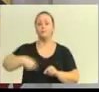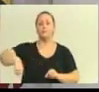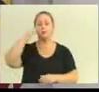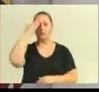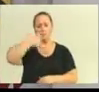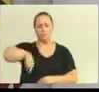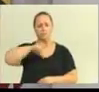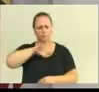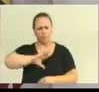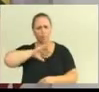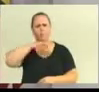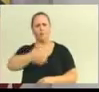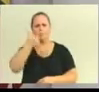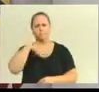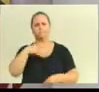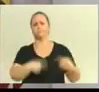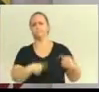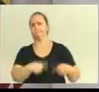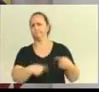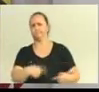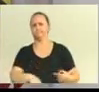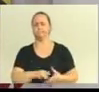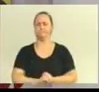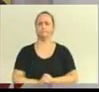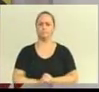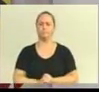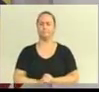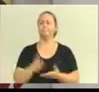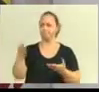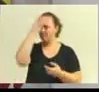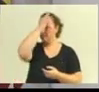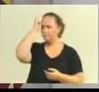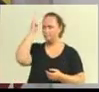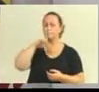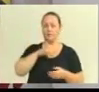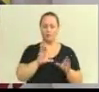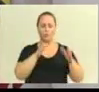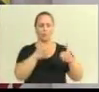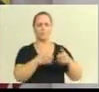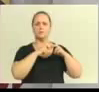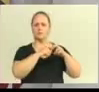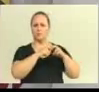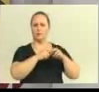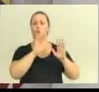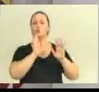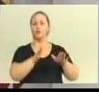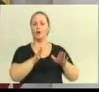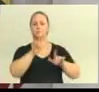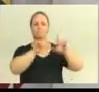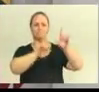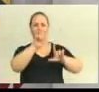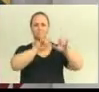Se não, eu posso relembrar aqui rapidamente, presidente vereador Mário Hilder, a Comissão de Transportes já convocou e foi televisionado,